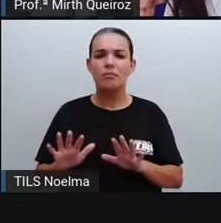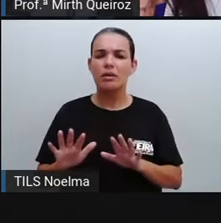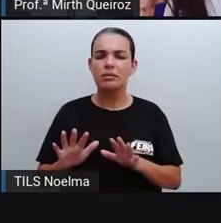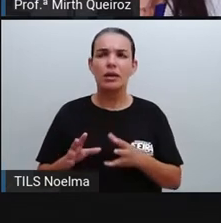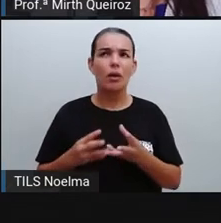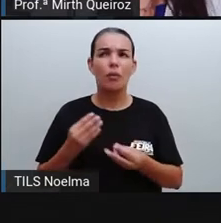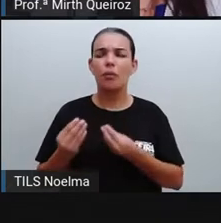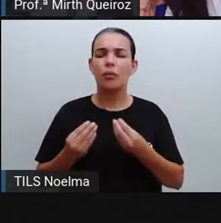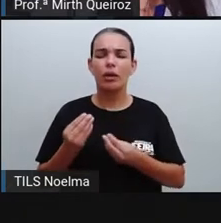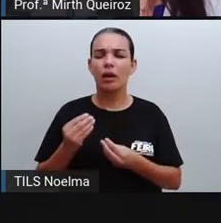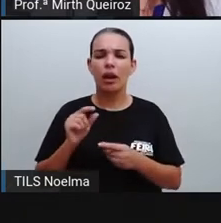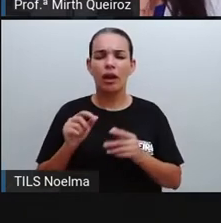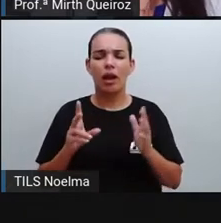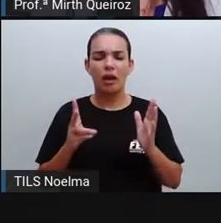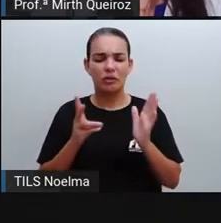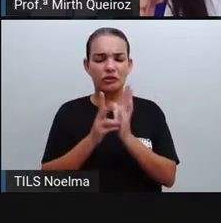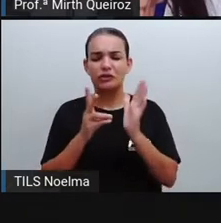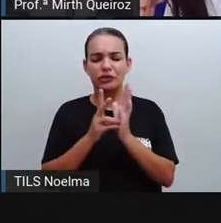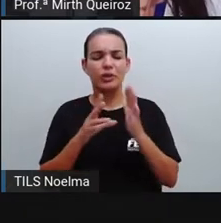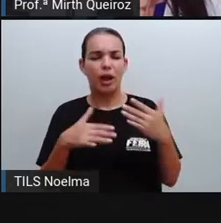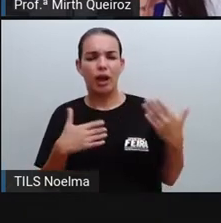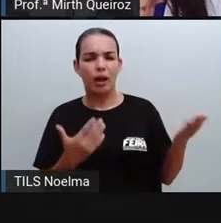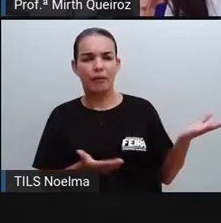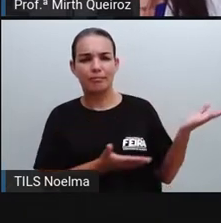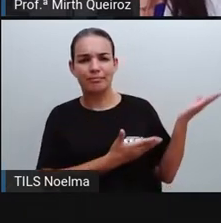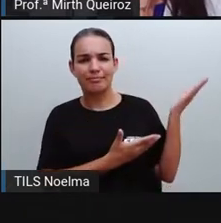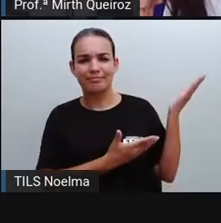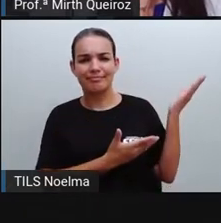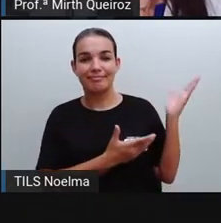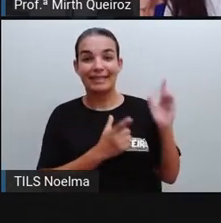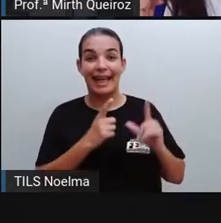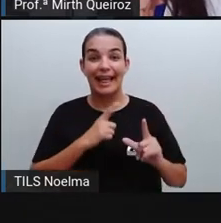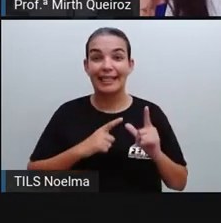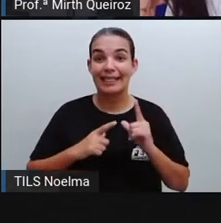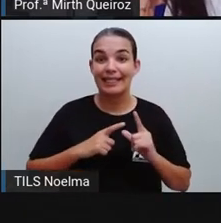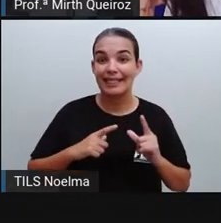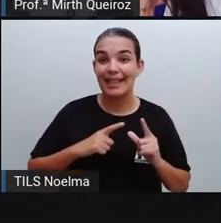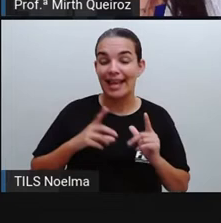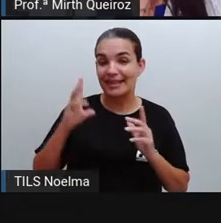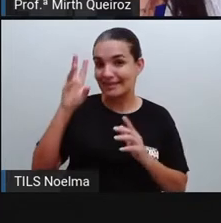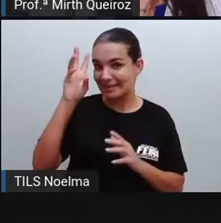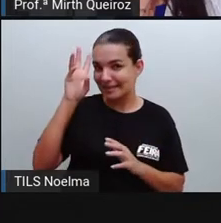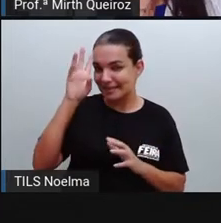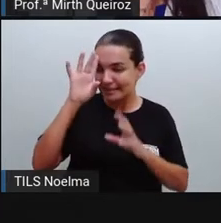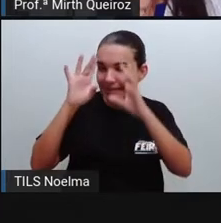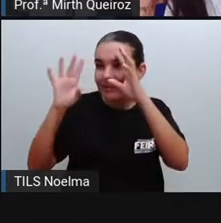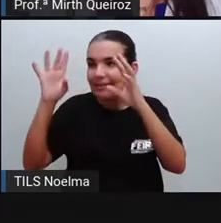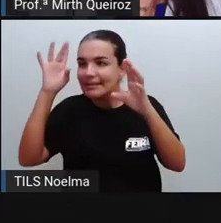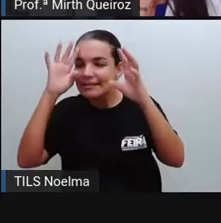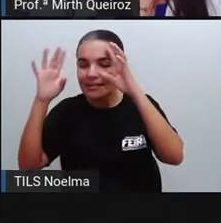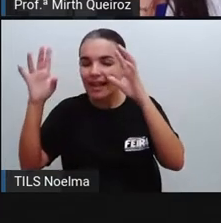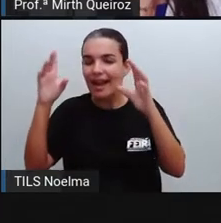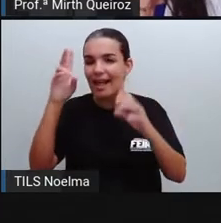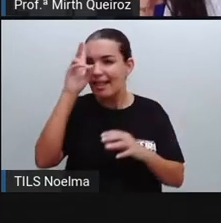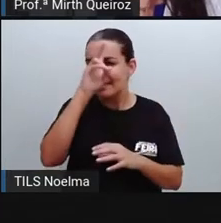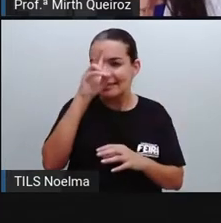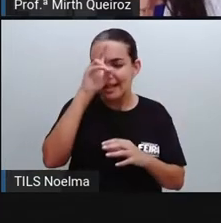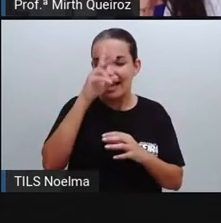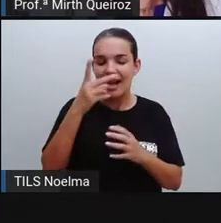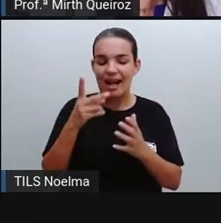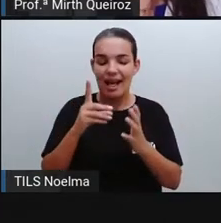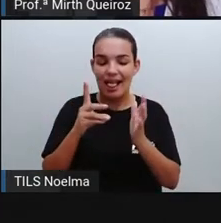indígenas? O seria? Como assim? As lendas indígenas, elas fazem parte da cultura popular brasileira e têm como